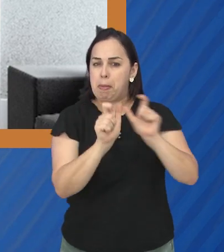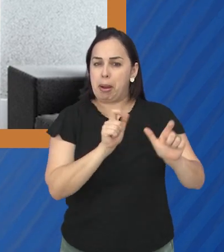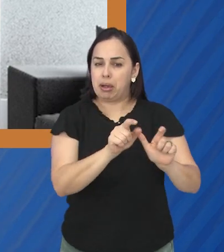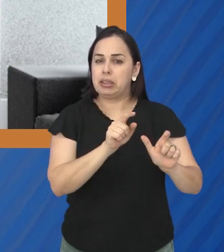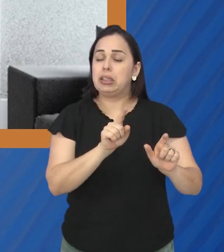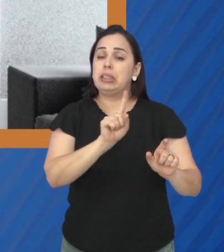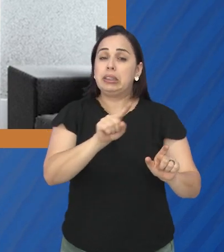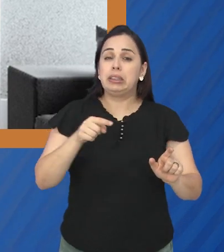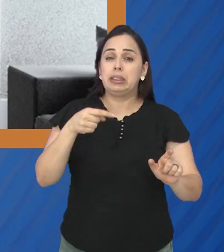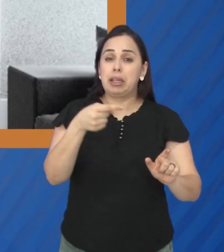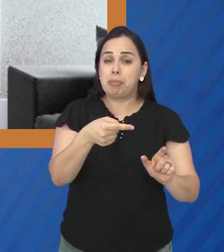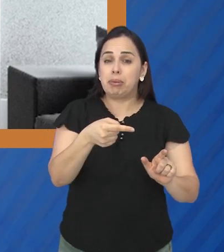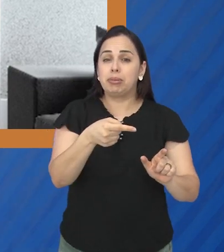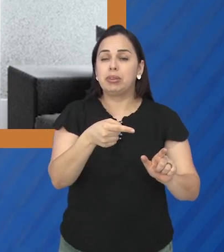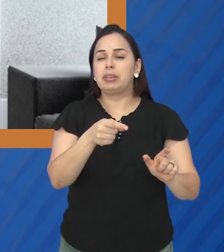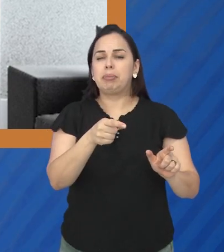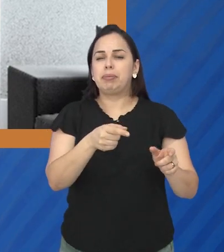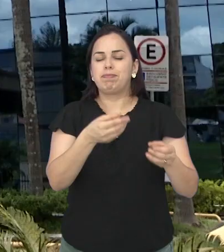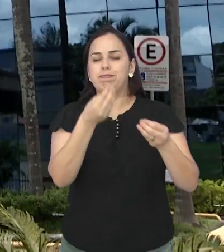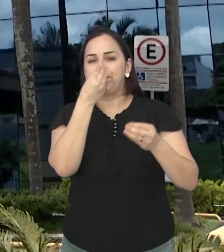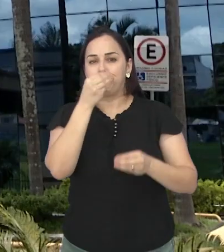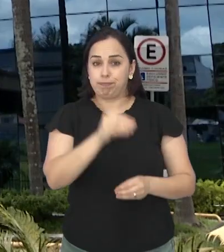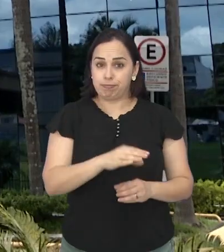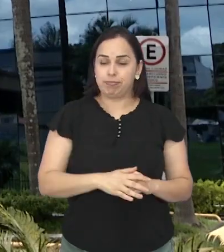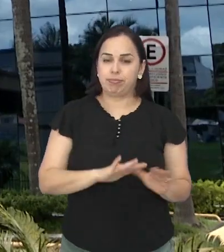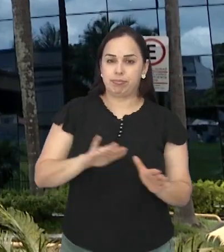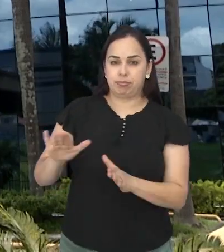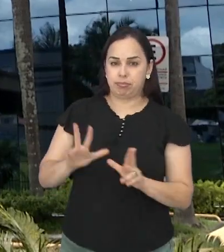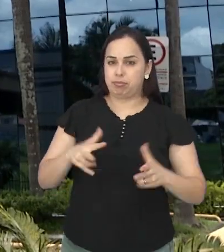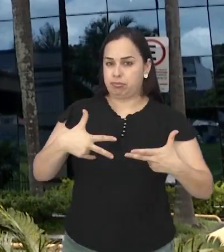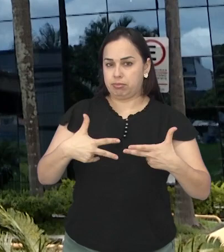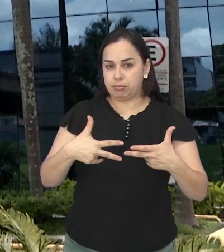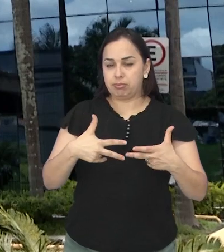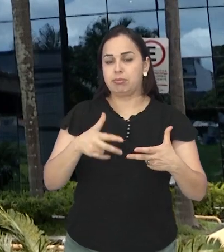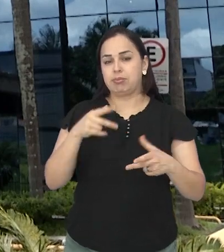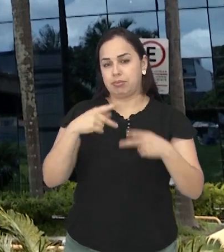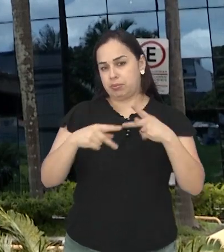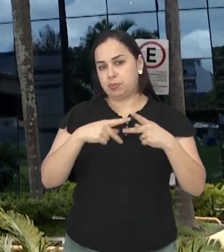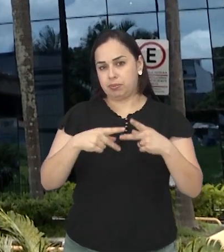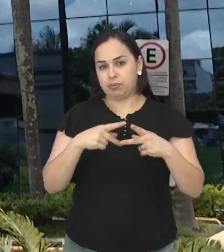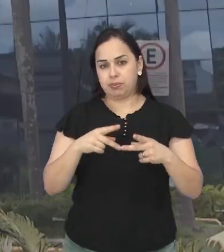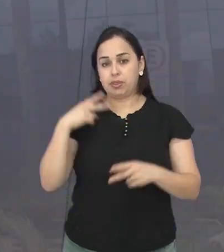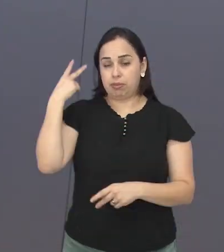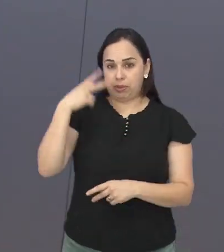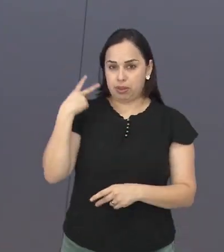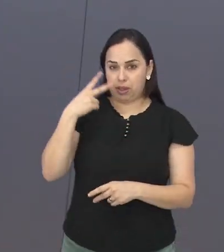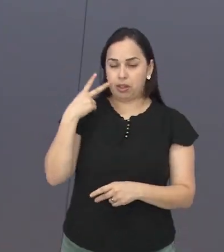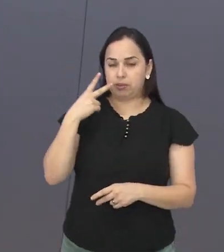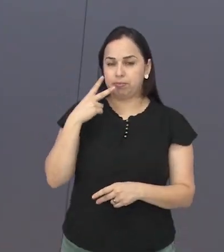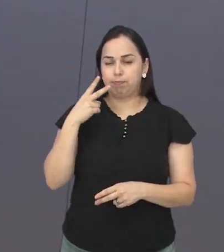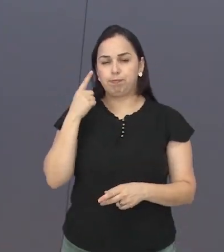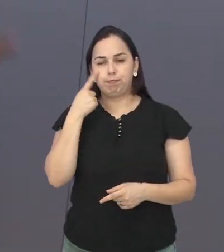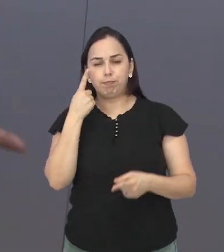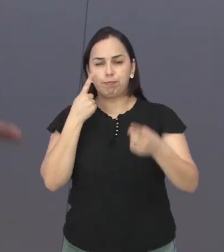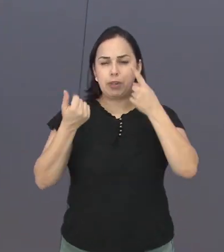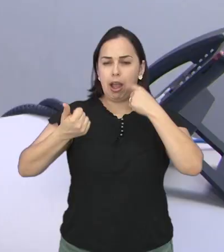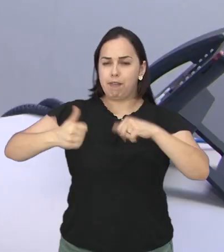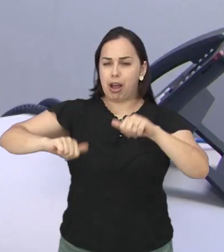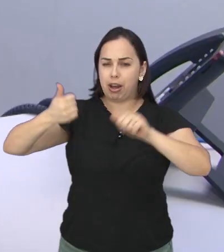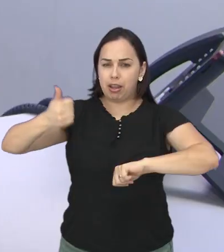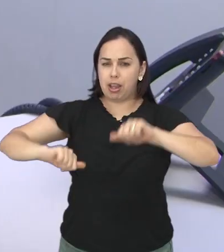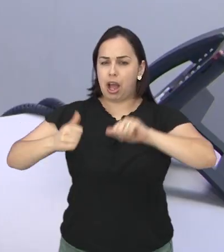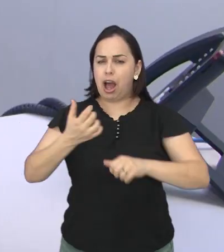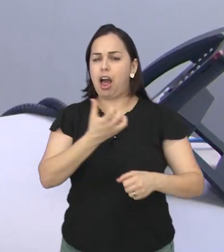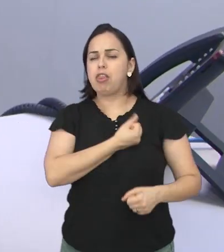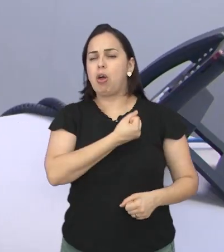subdiagnosticados durante esses anos Na Câmara Municipal de São José dos Campos vereadores também avaliam a nota